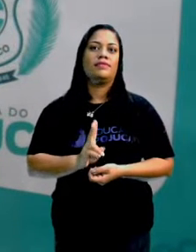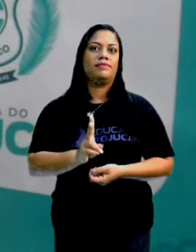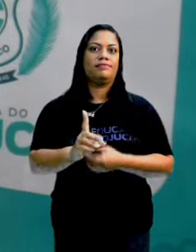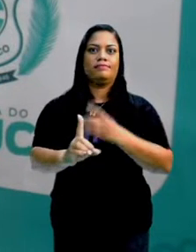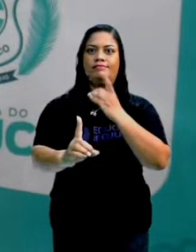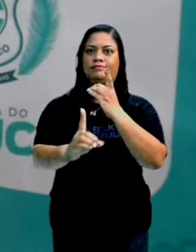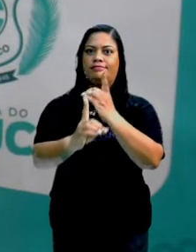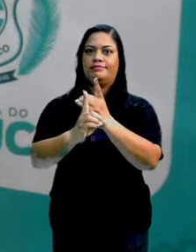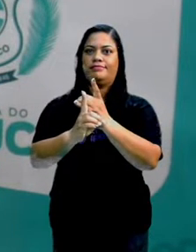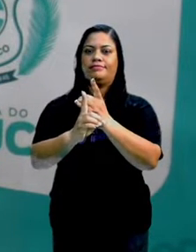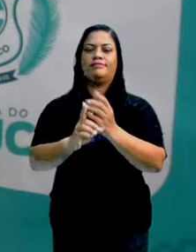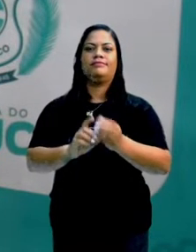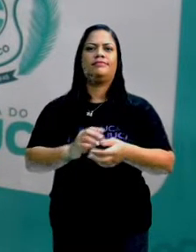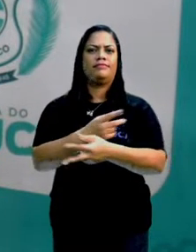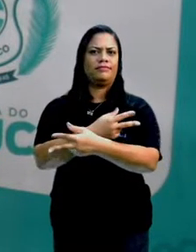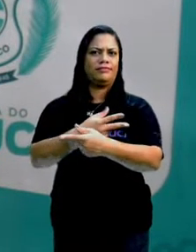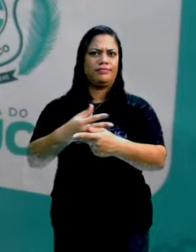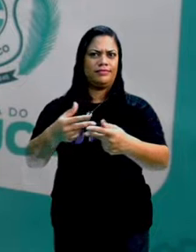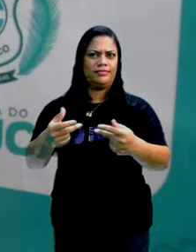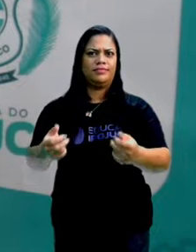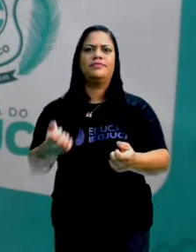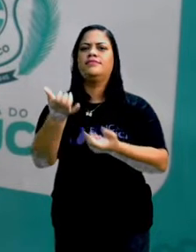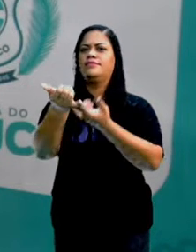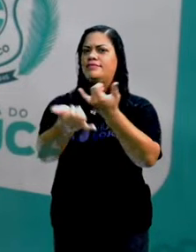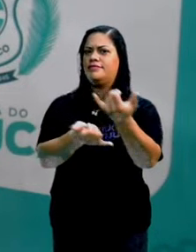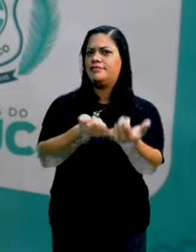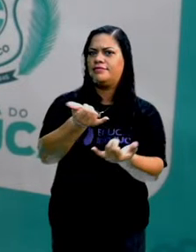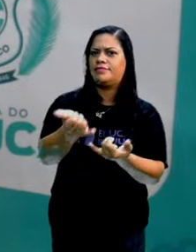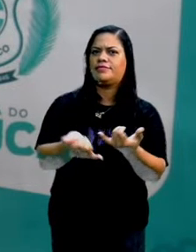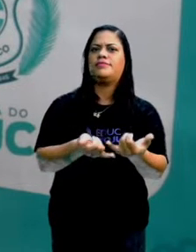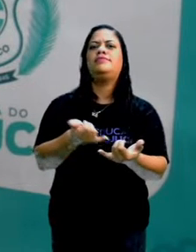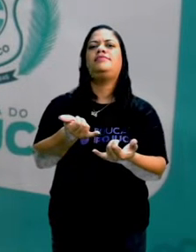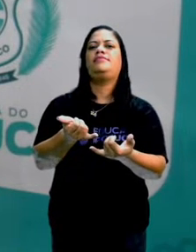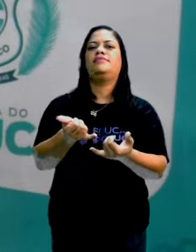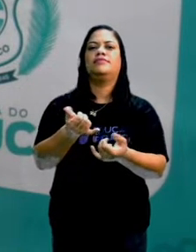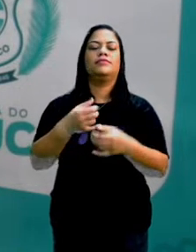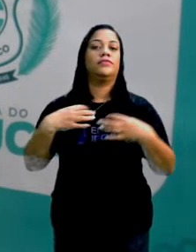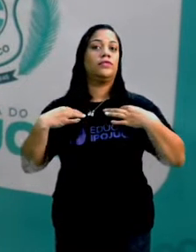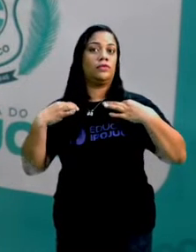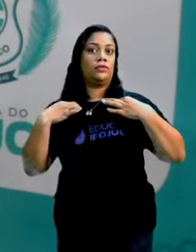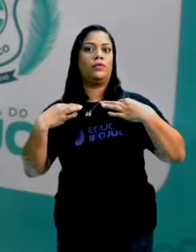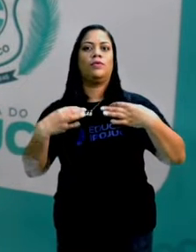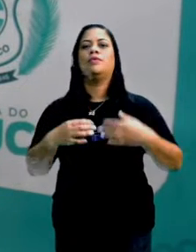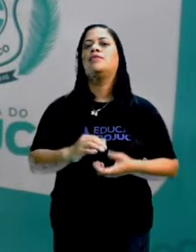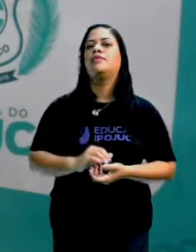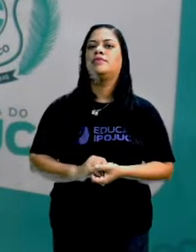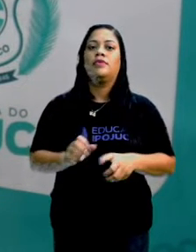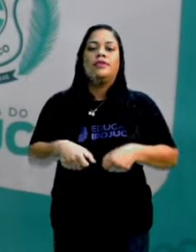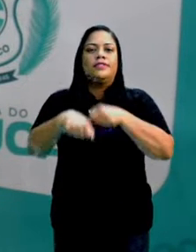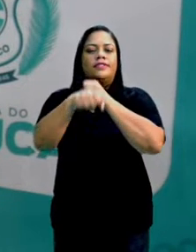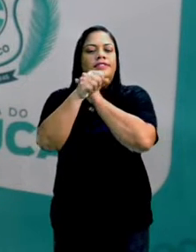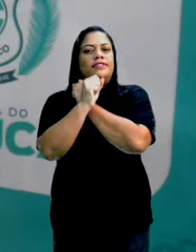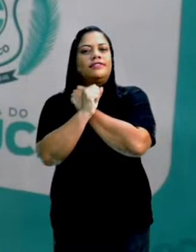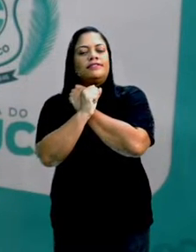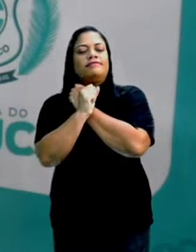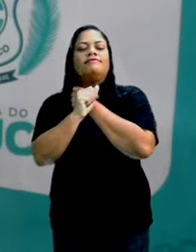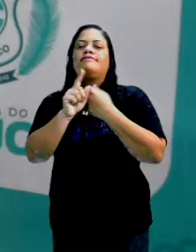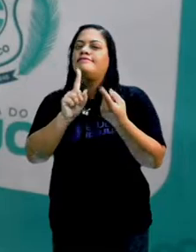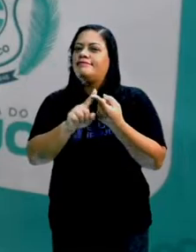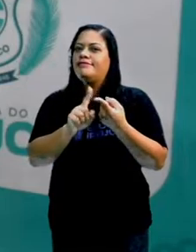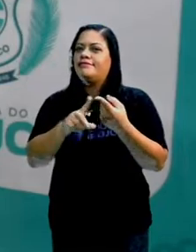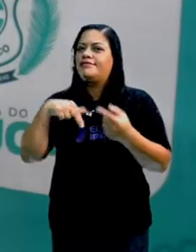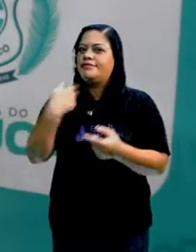objetos, são brinquedos, são roupas, lençóis, que têm essas formas